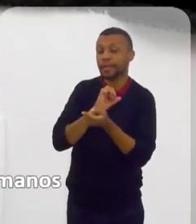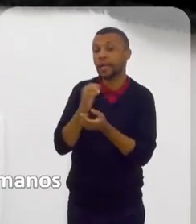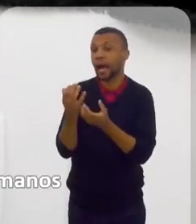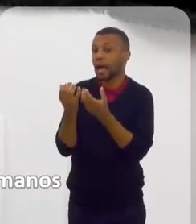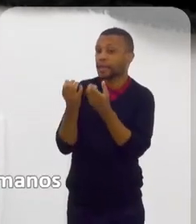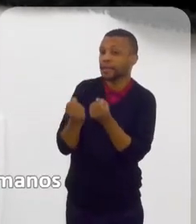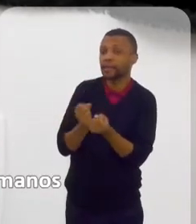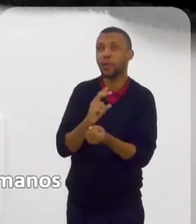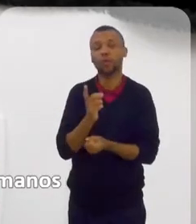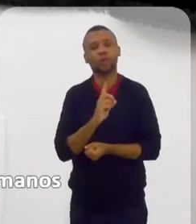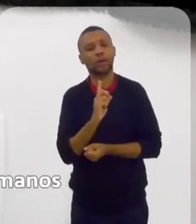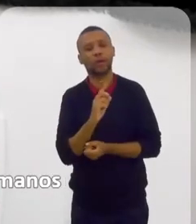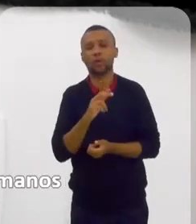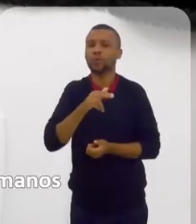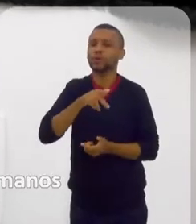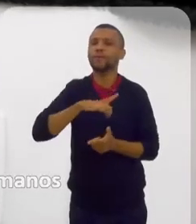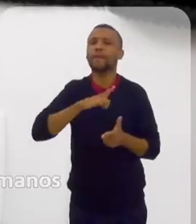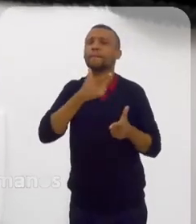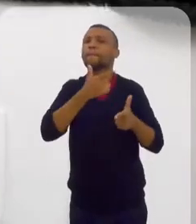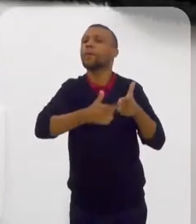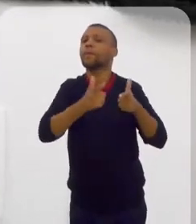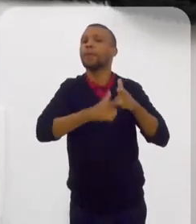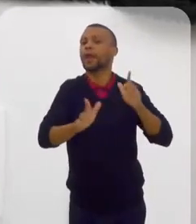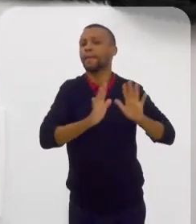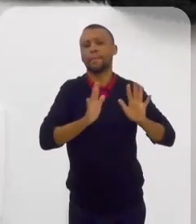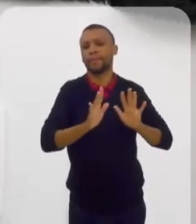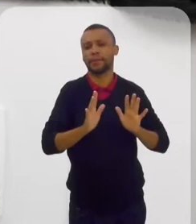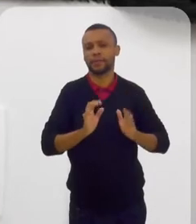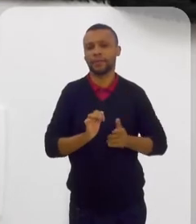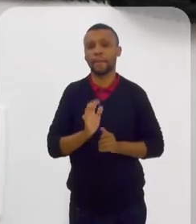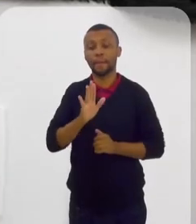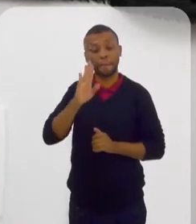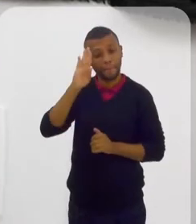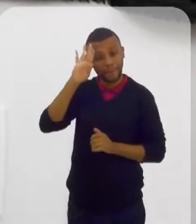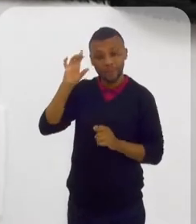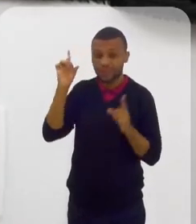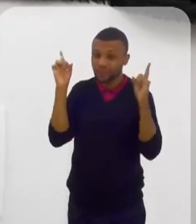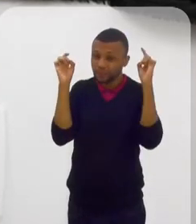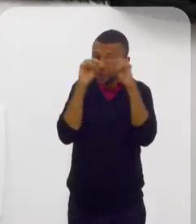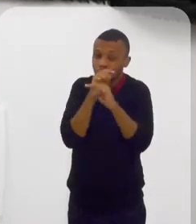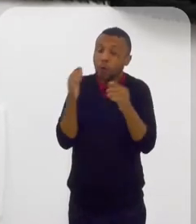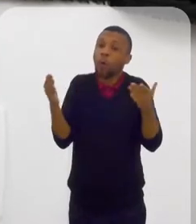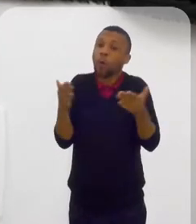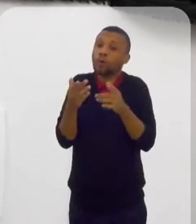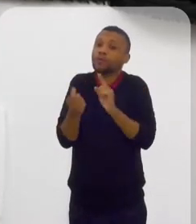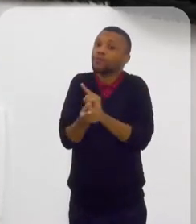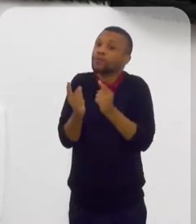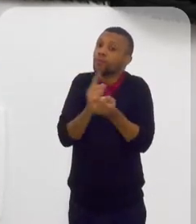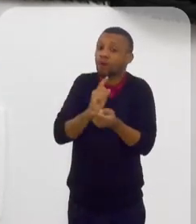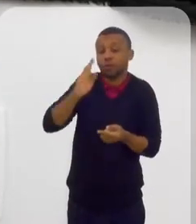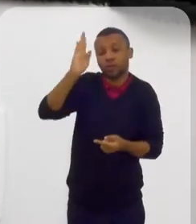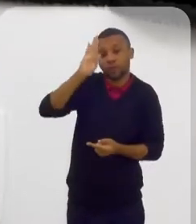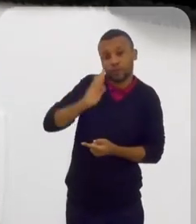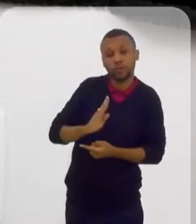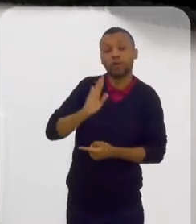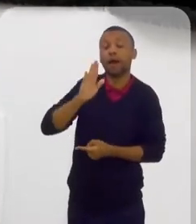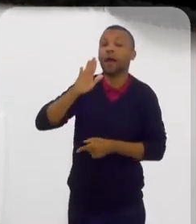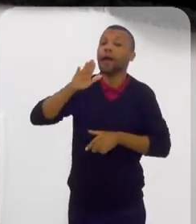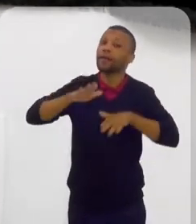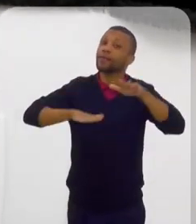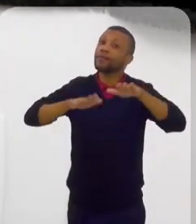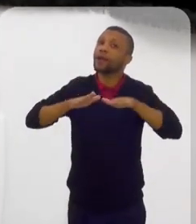se é aceito ou não, nunca tive problema com relação a isso. Certo. A grande dificuldade hoje do revertido no Brasil é a questão,